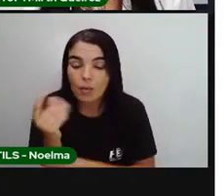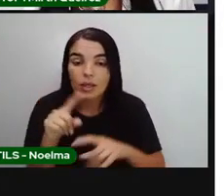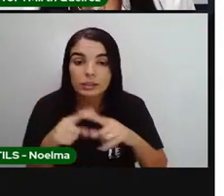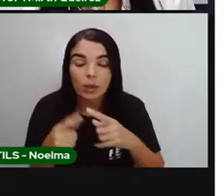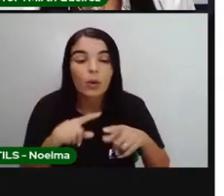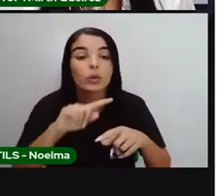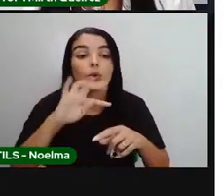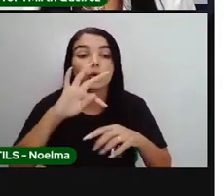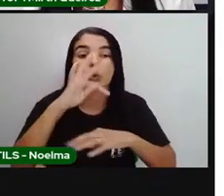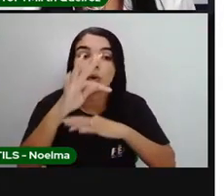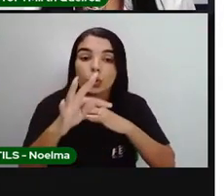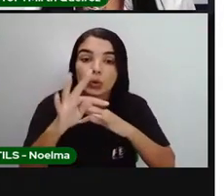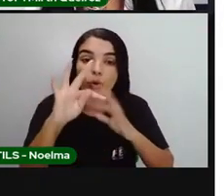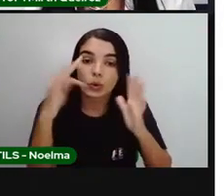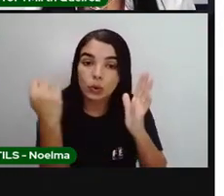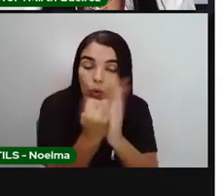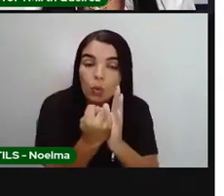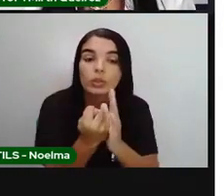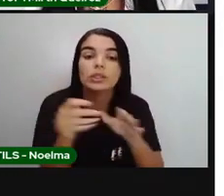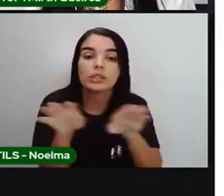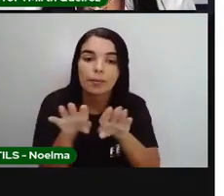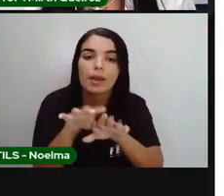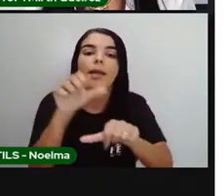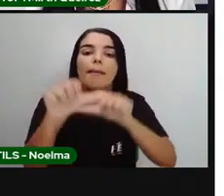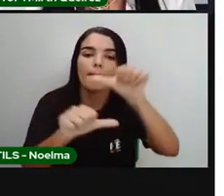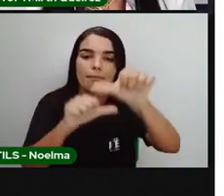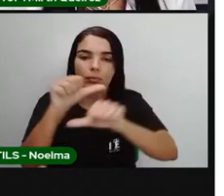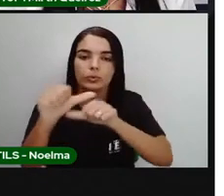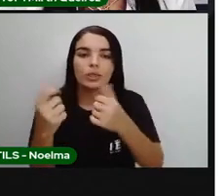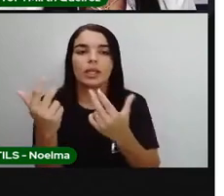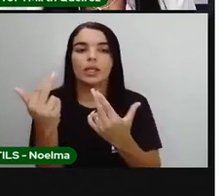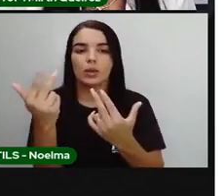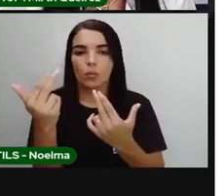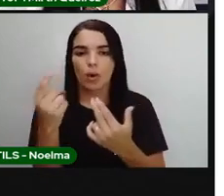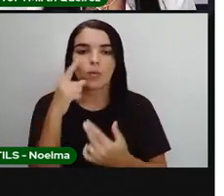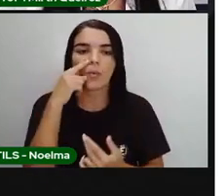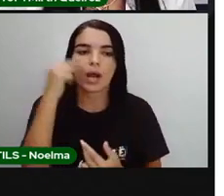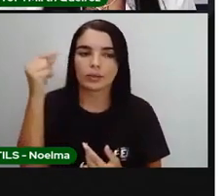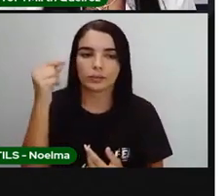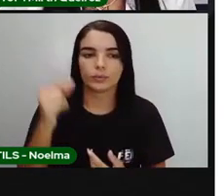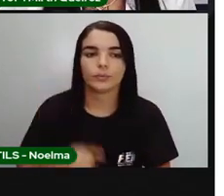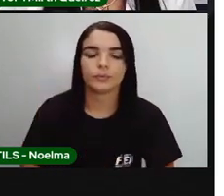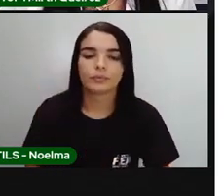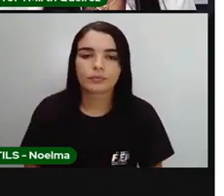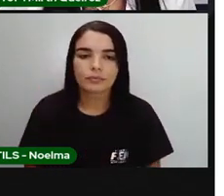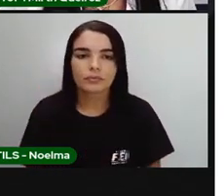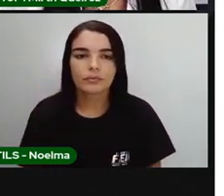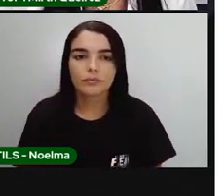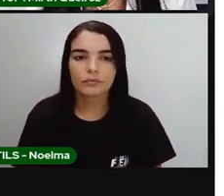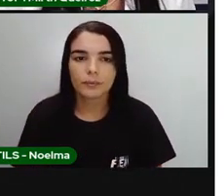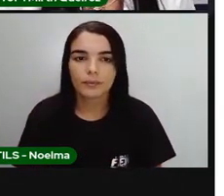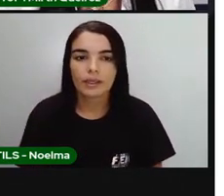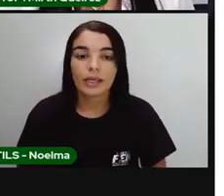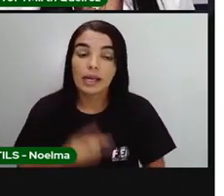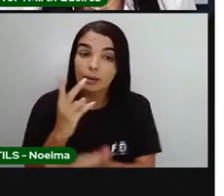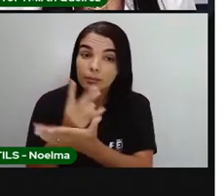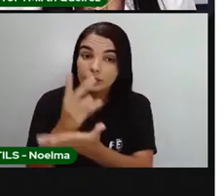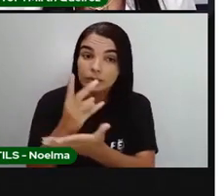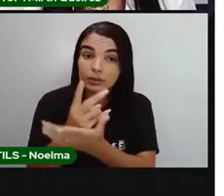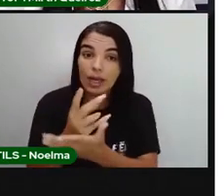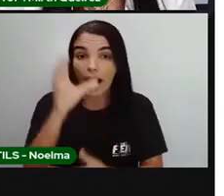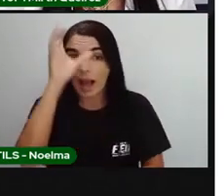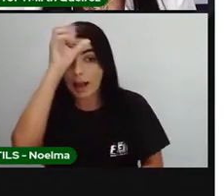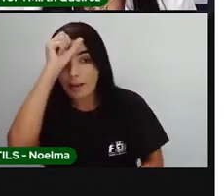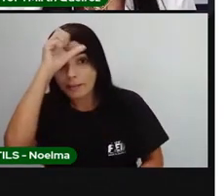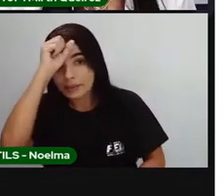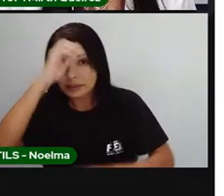com ela, vai mudar também, como aconteceu com o ratinho. E para seguirmos